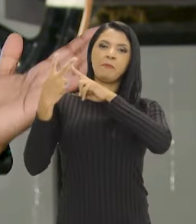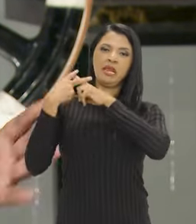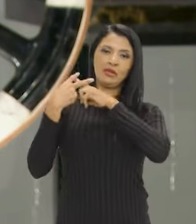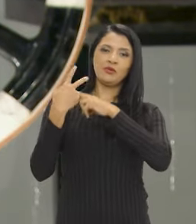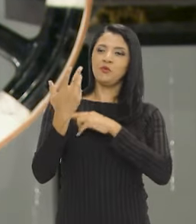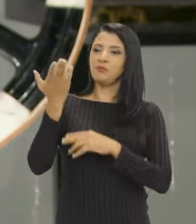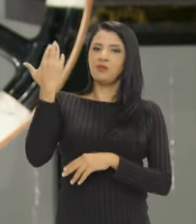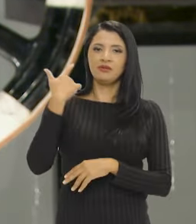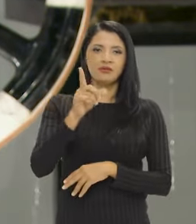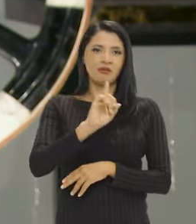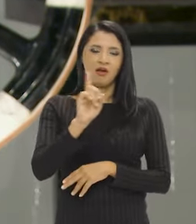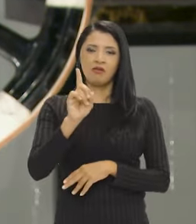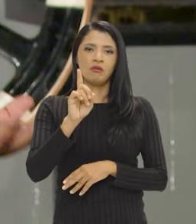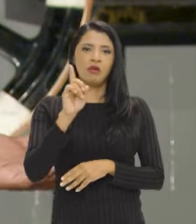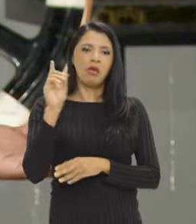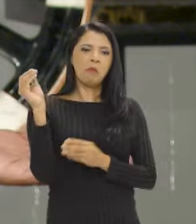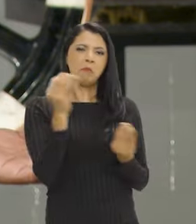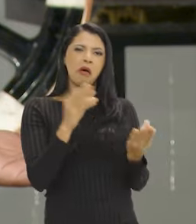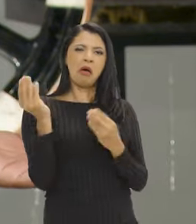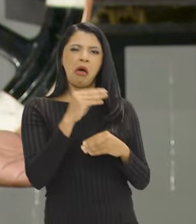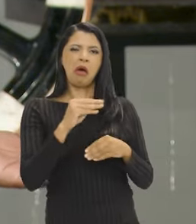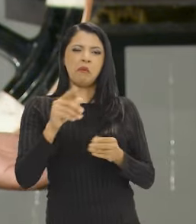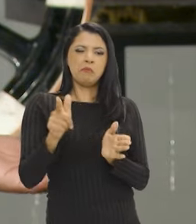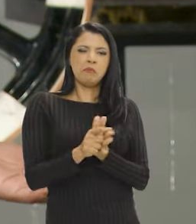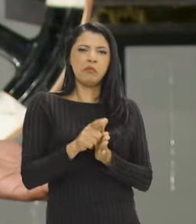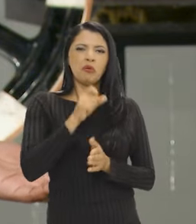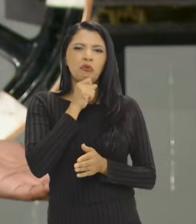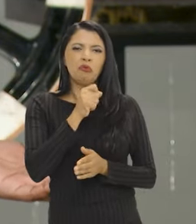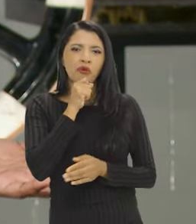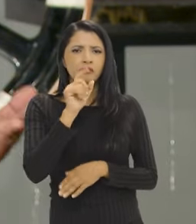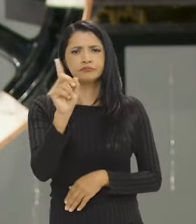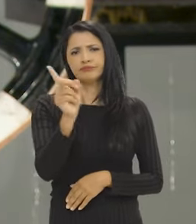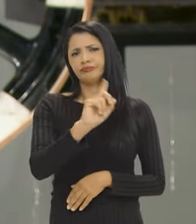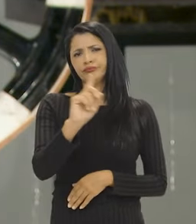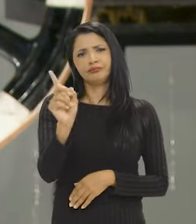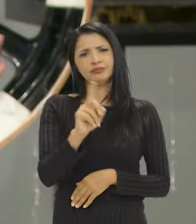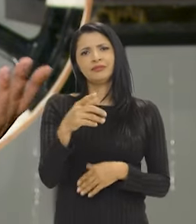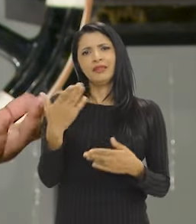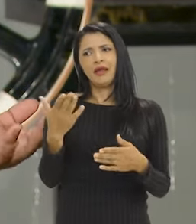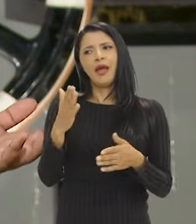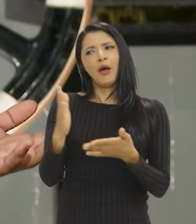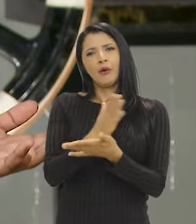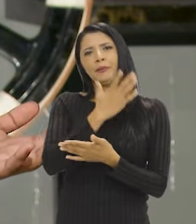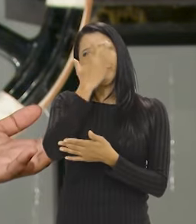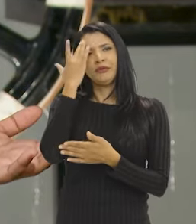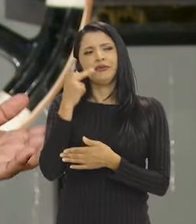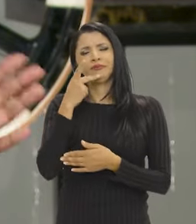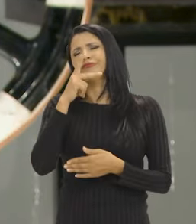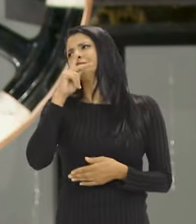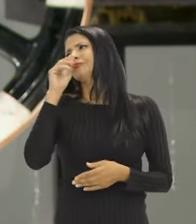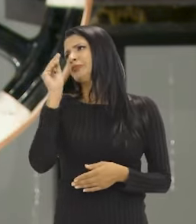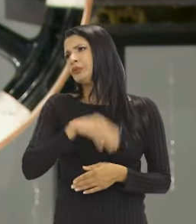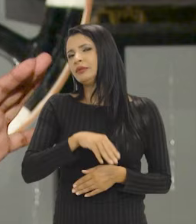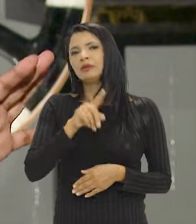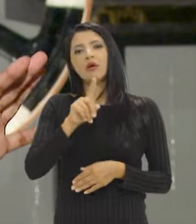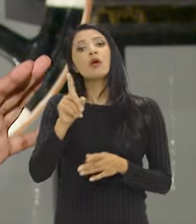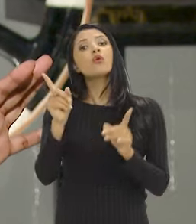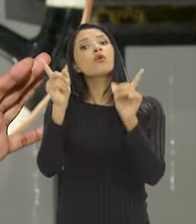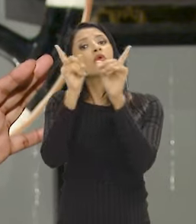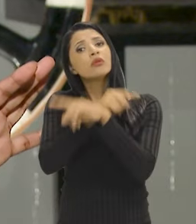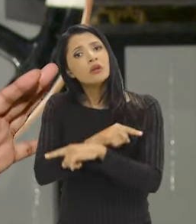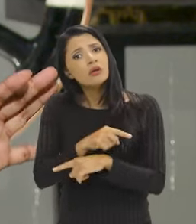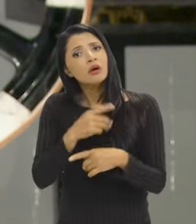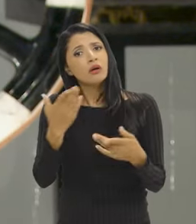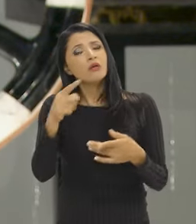passado, não somos um depósito de papéis velhos e por alguns entendidos como inúteis, muito pelo